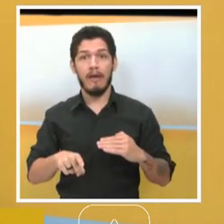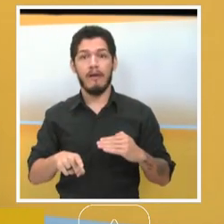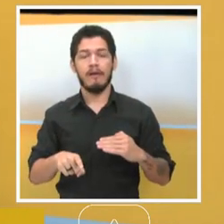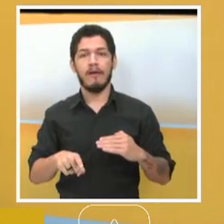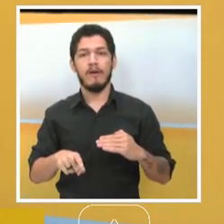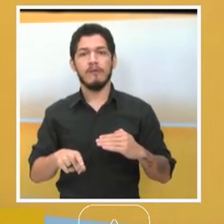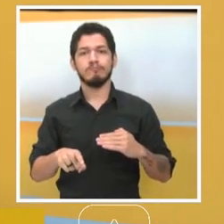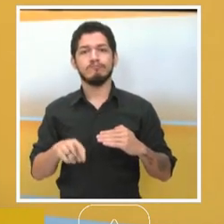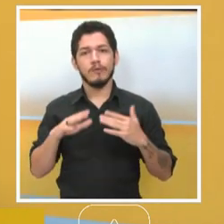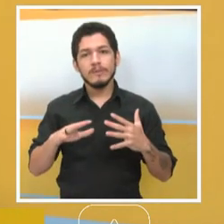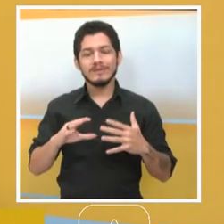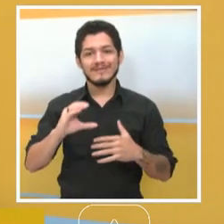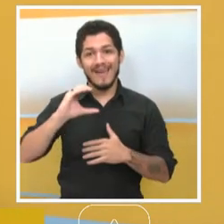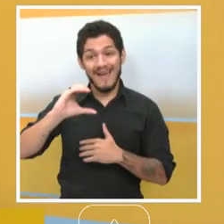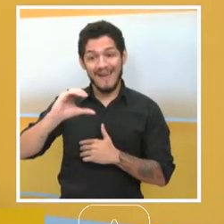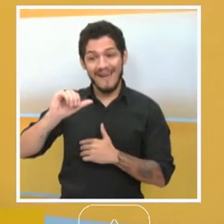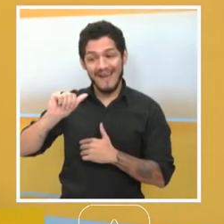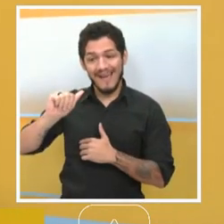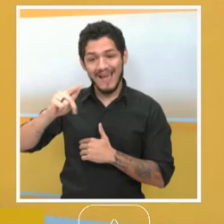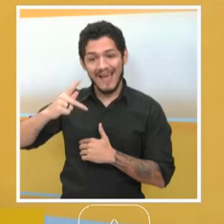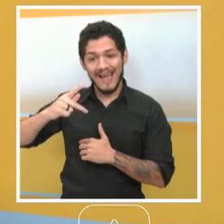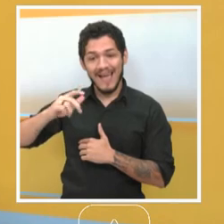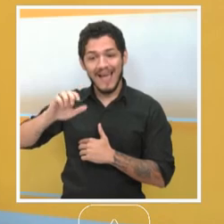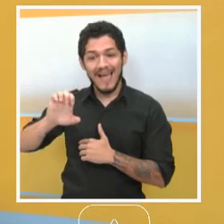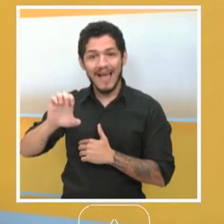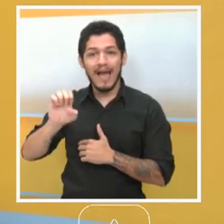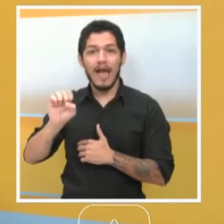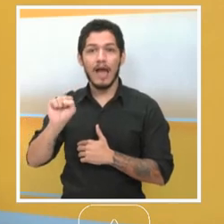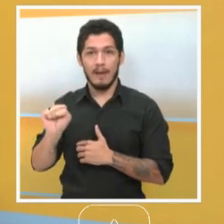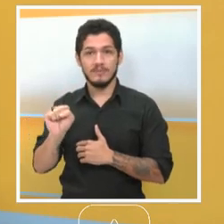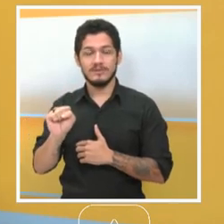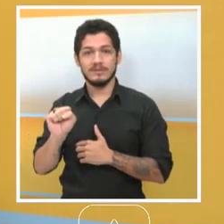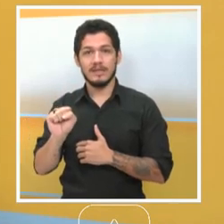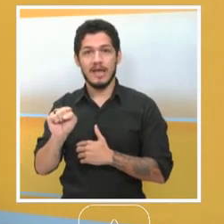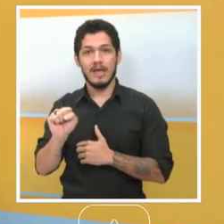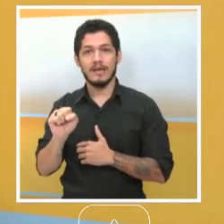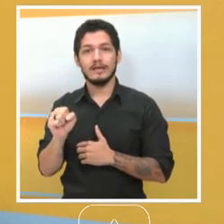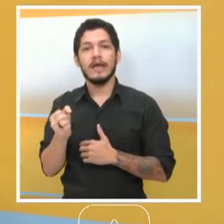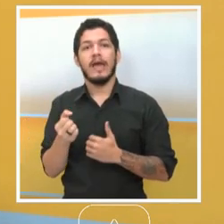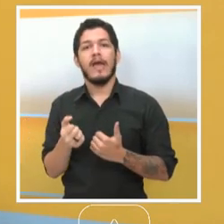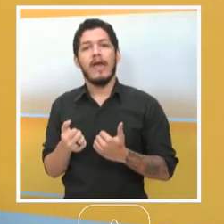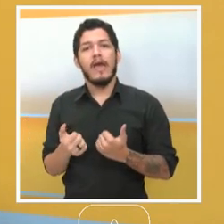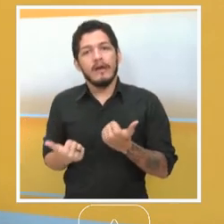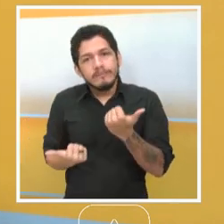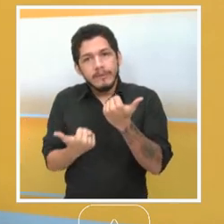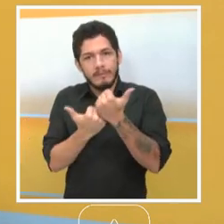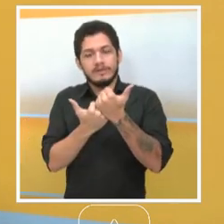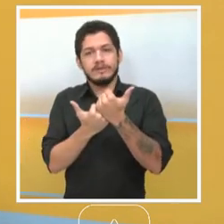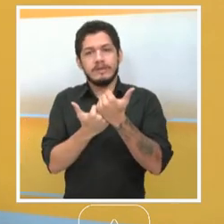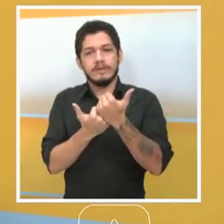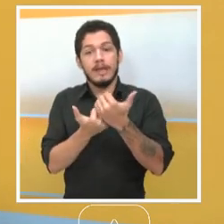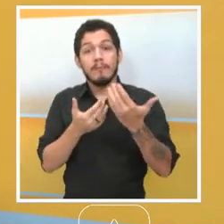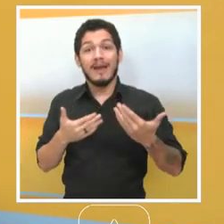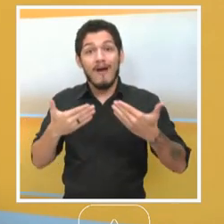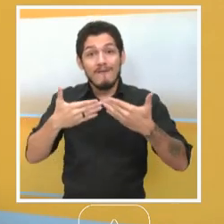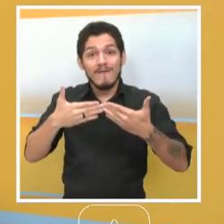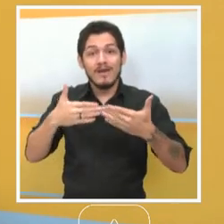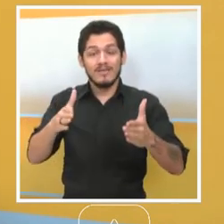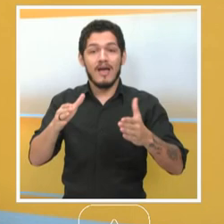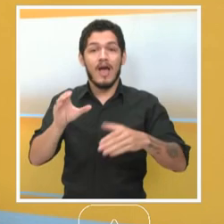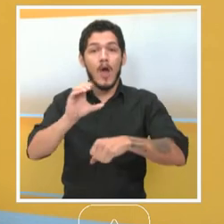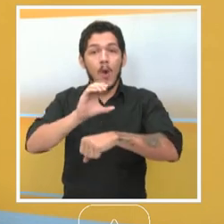CAPES, em parceria com a CKD, para oferta de cursos